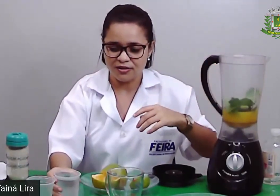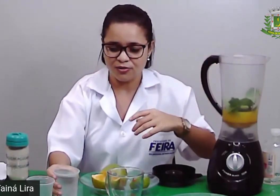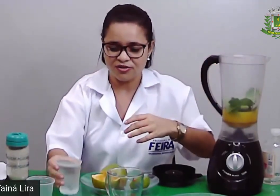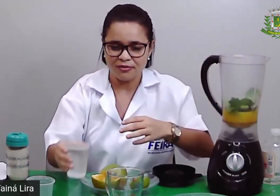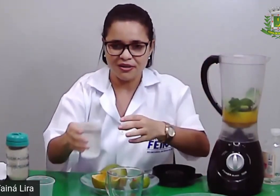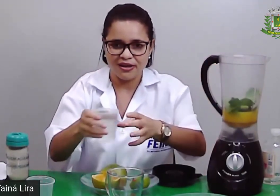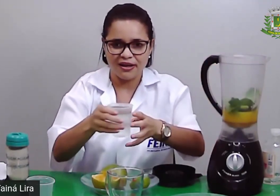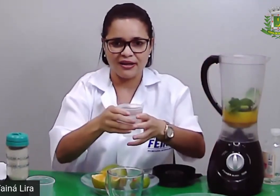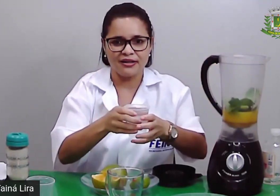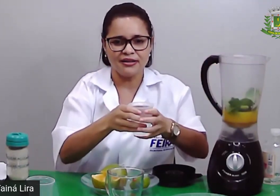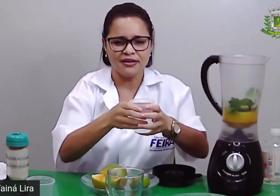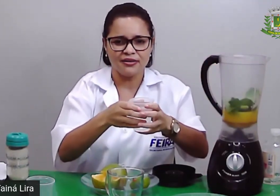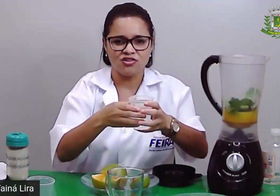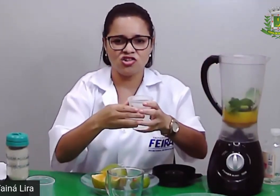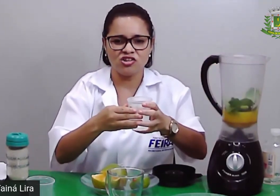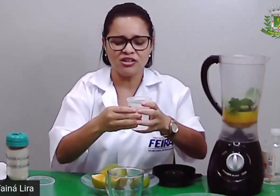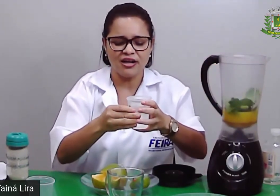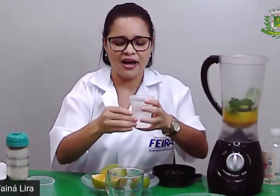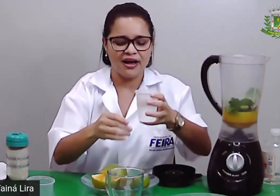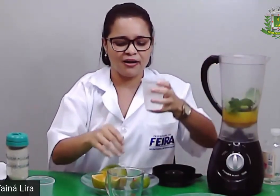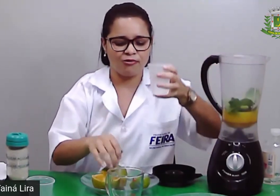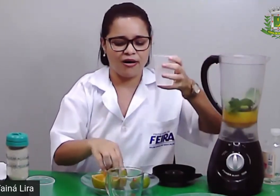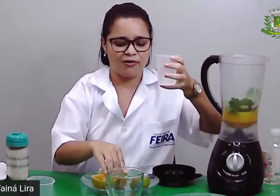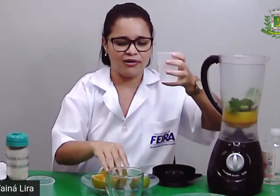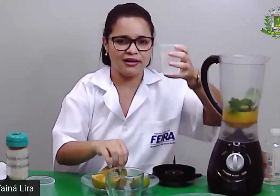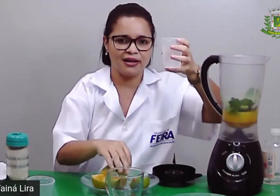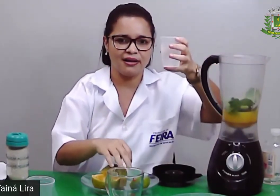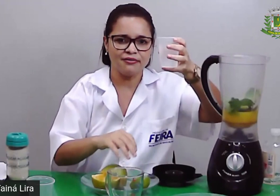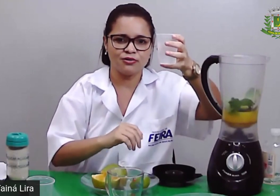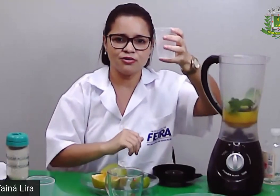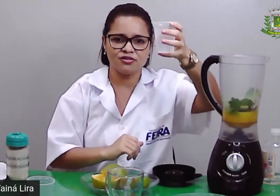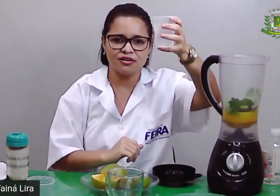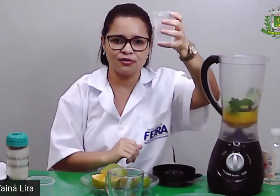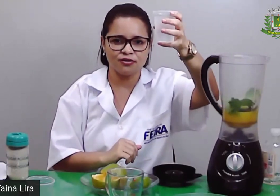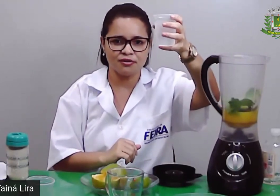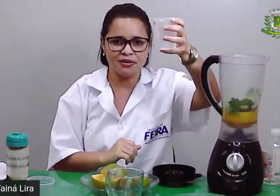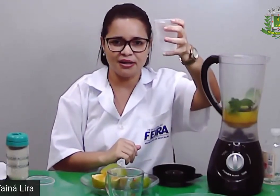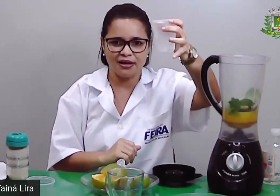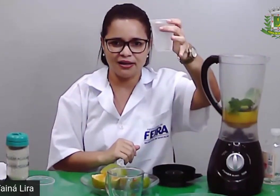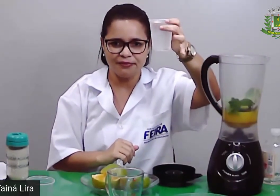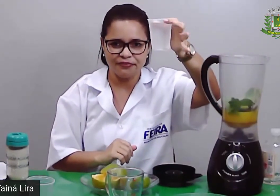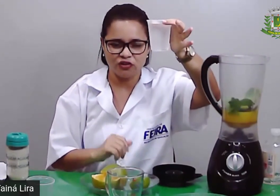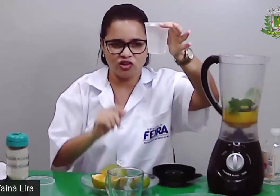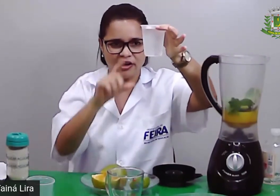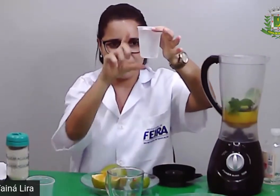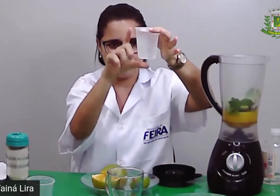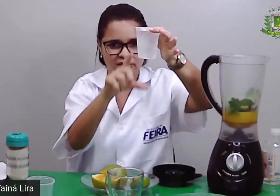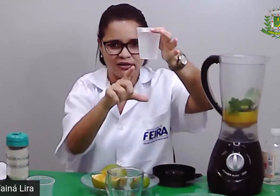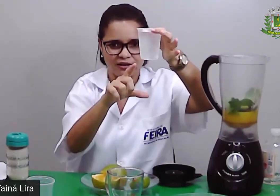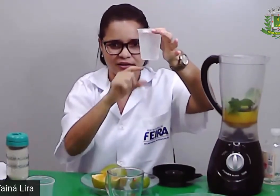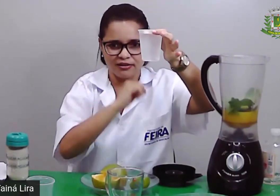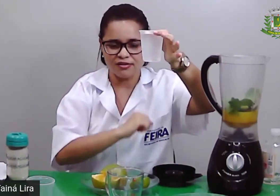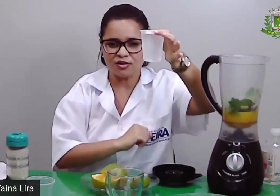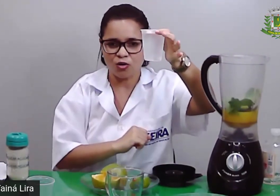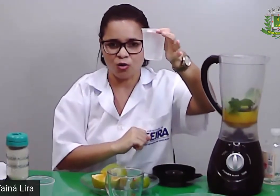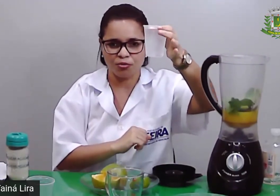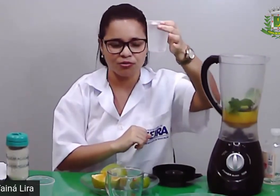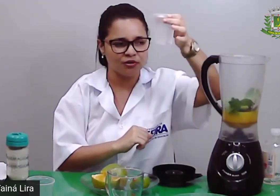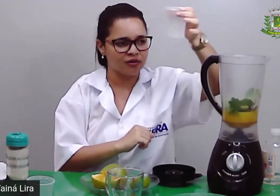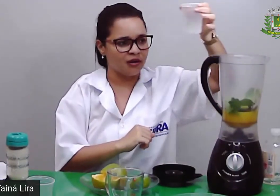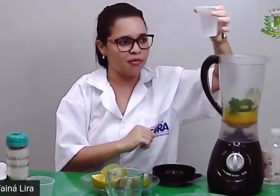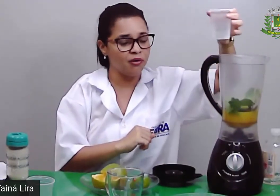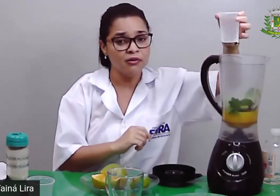200 ml de água, olha lá, 200 ml de água tem aqui nesse